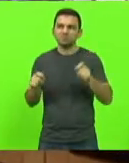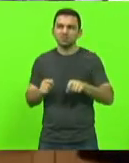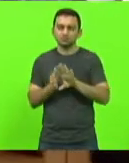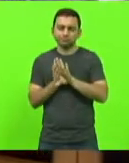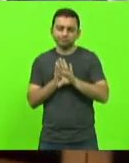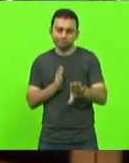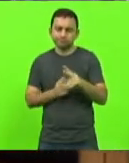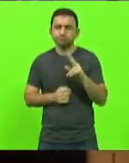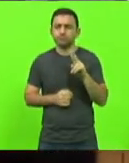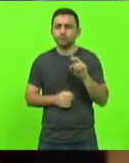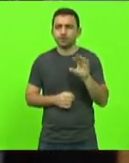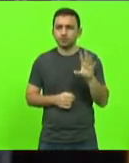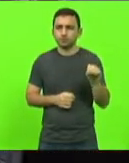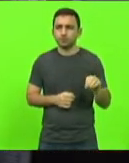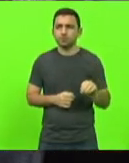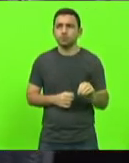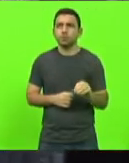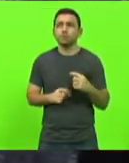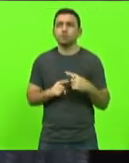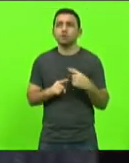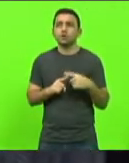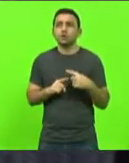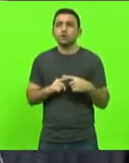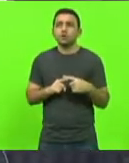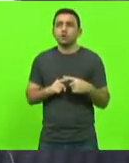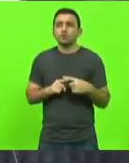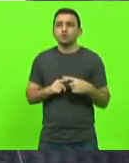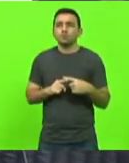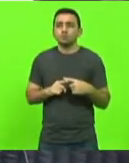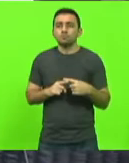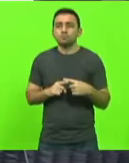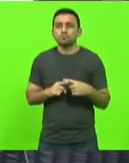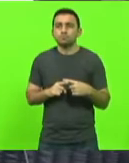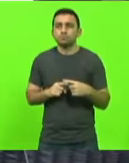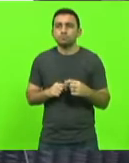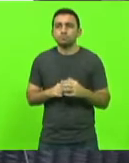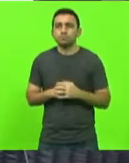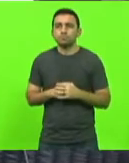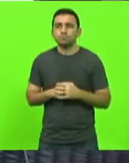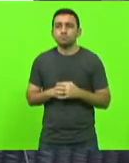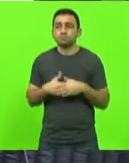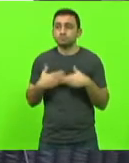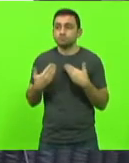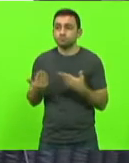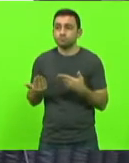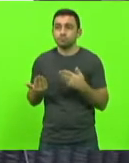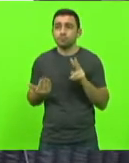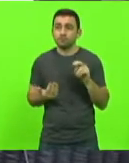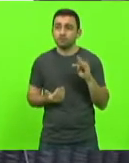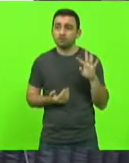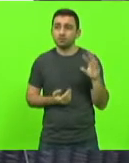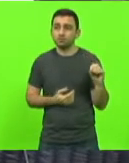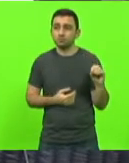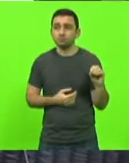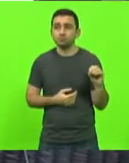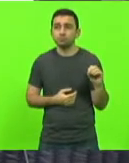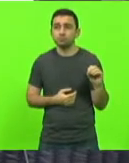veto, até porque o veto, ele não